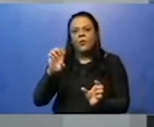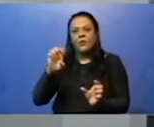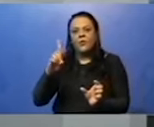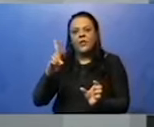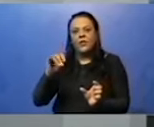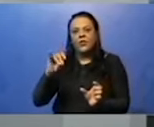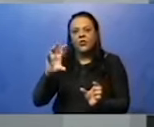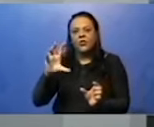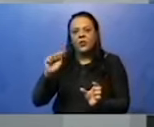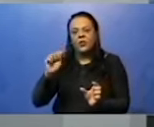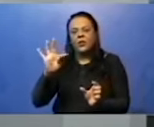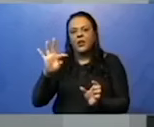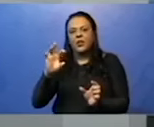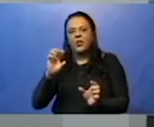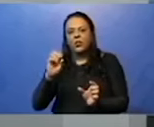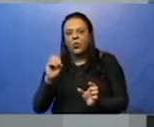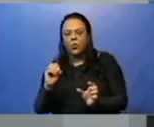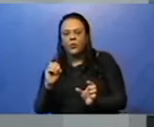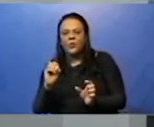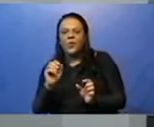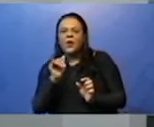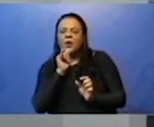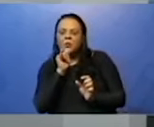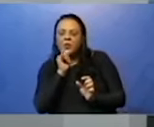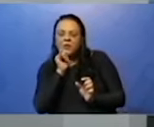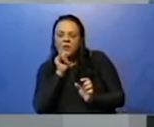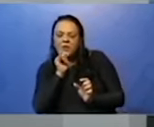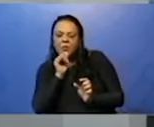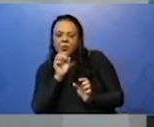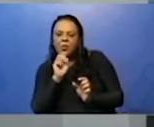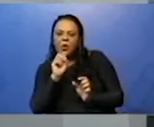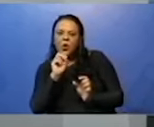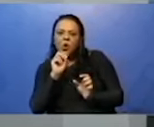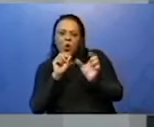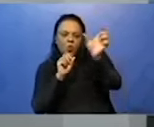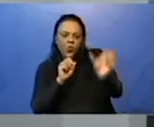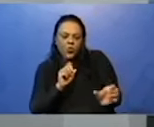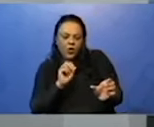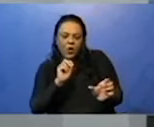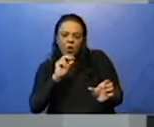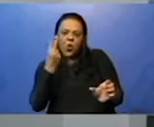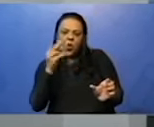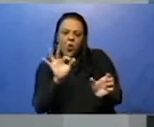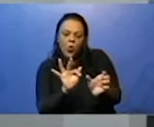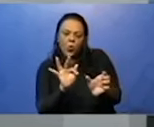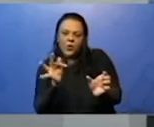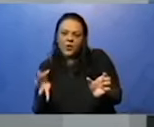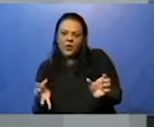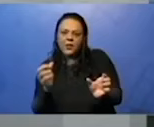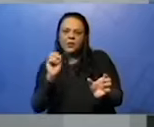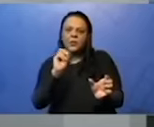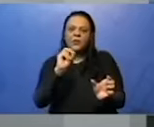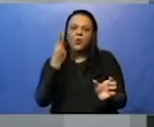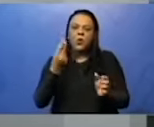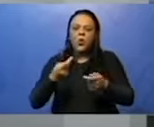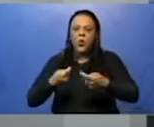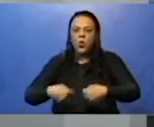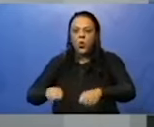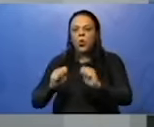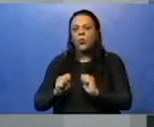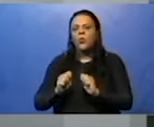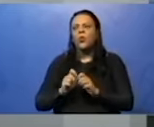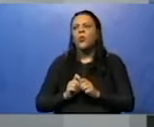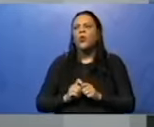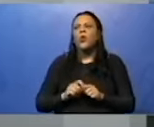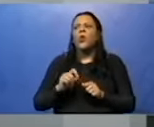palavra que serve como sujeito ali, ou ele é simples, ou ele é composto, certo? O que seria esse